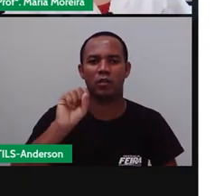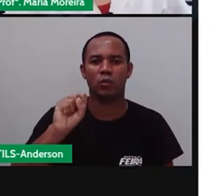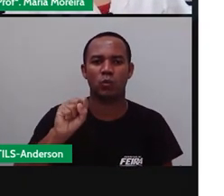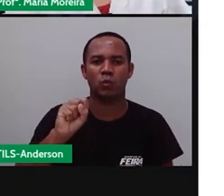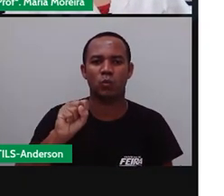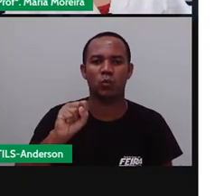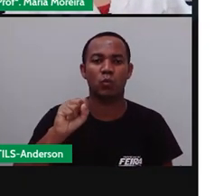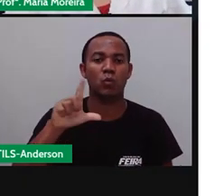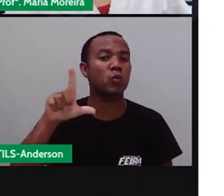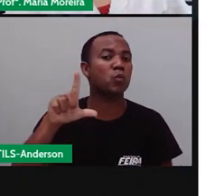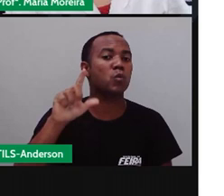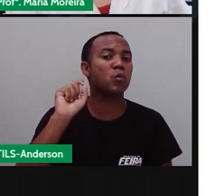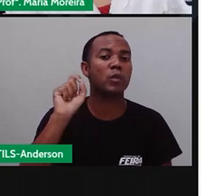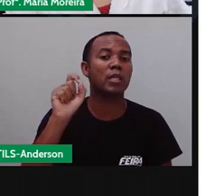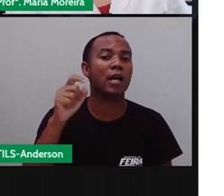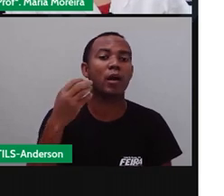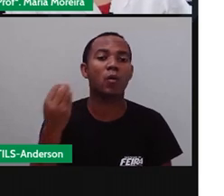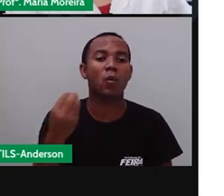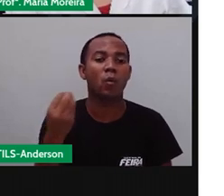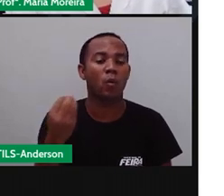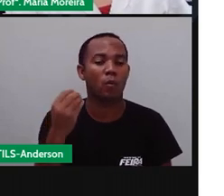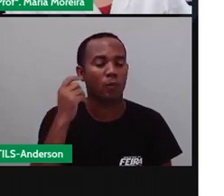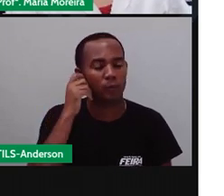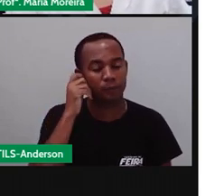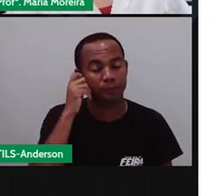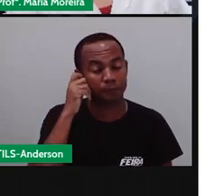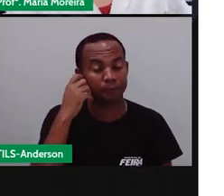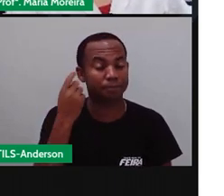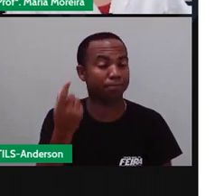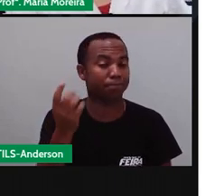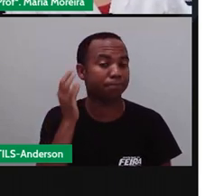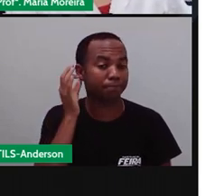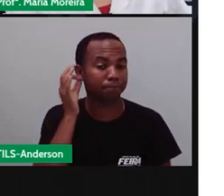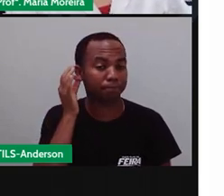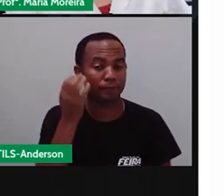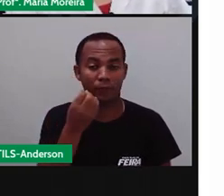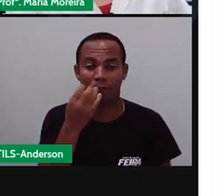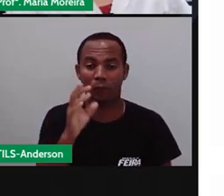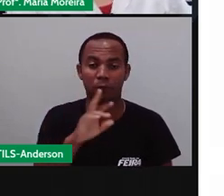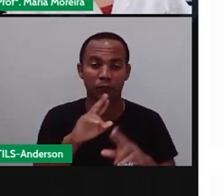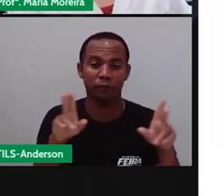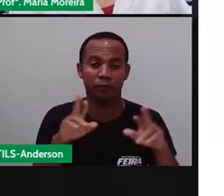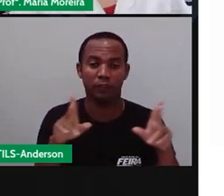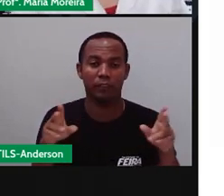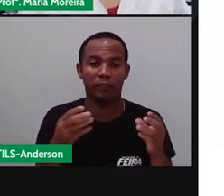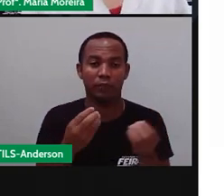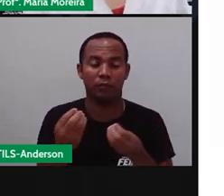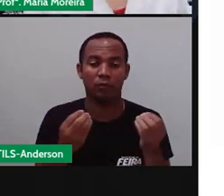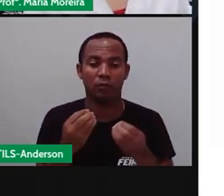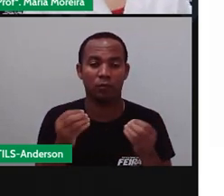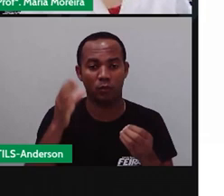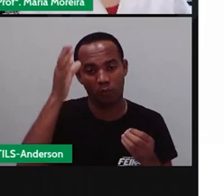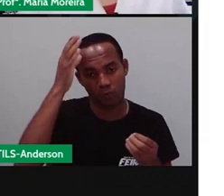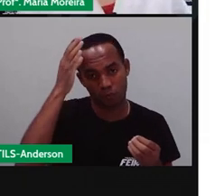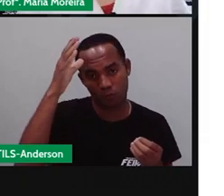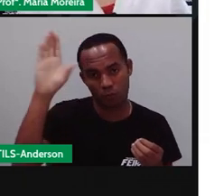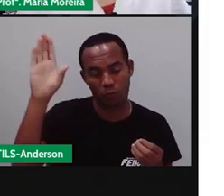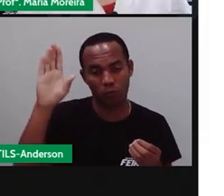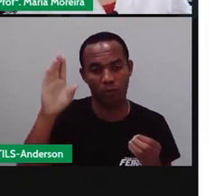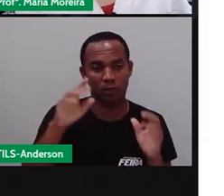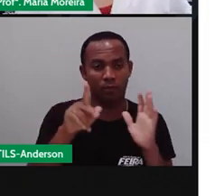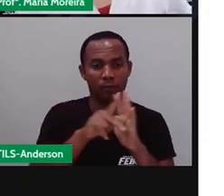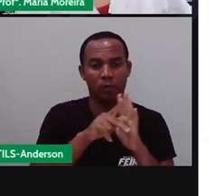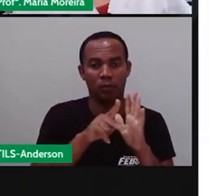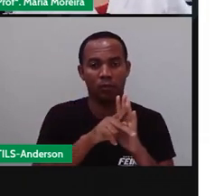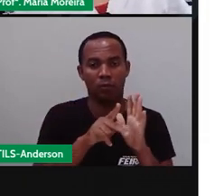A festa junina na região sul é uma das mais diferentes do país e tem quase o quê? Uma cultura particular.